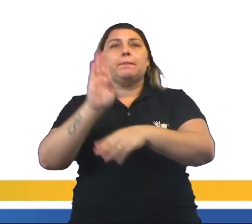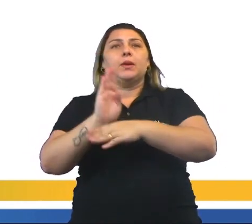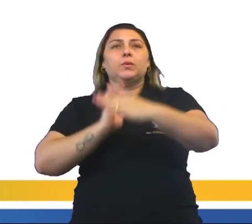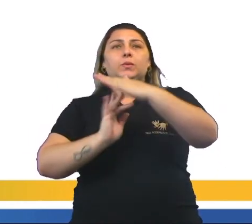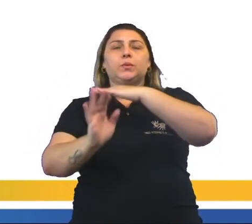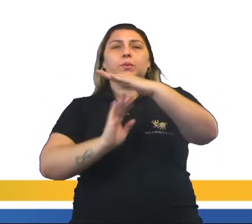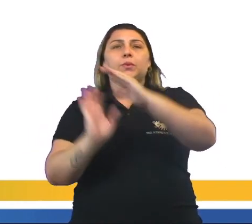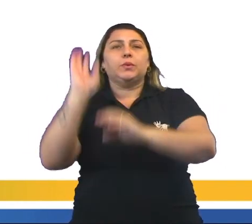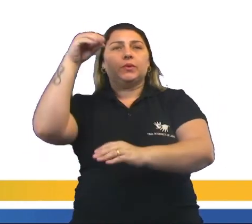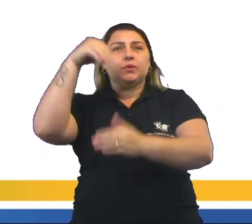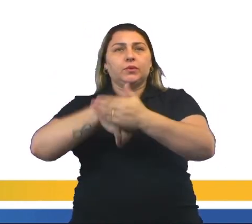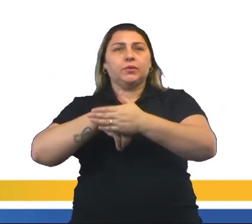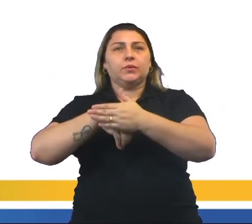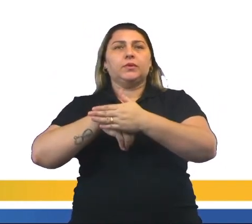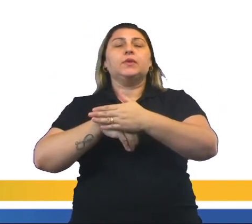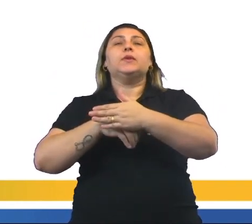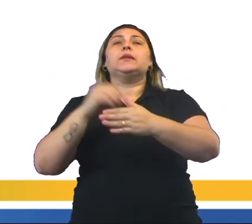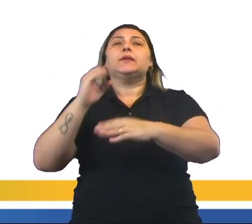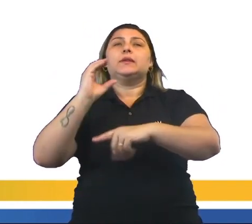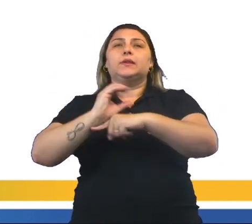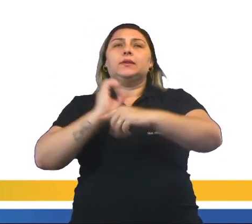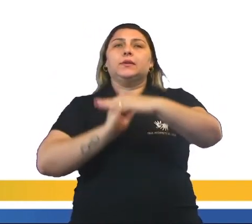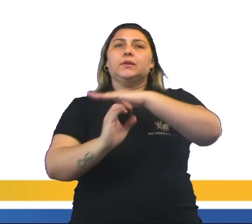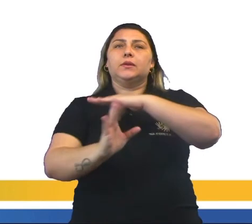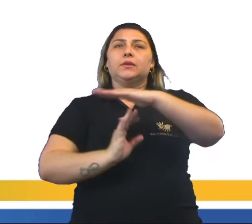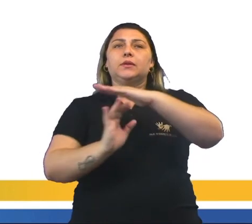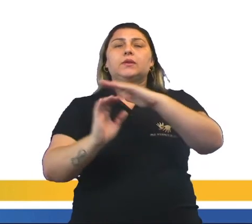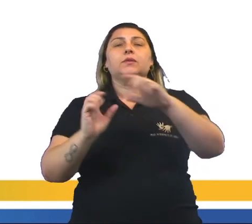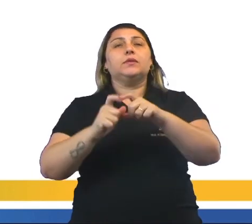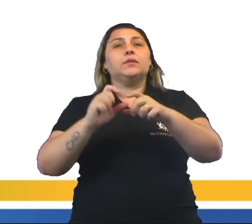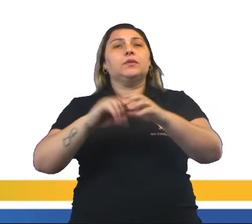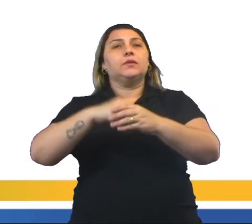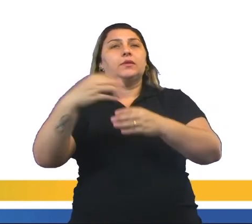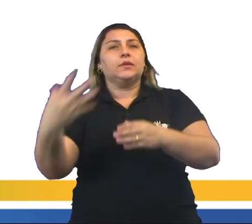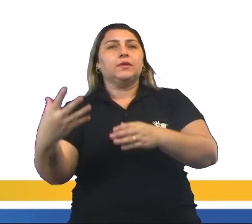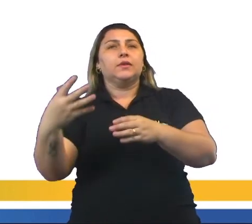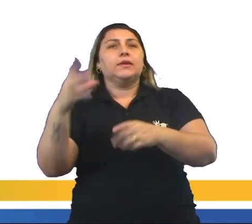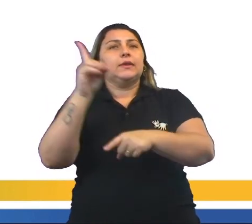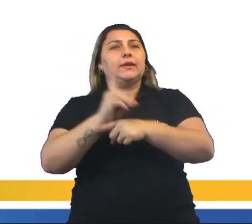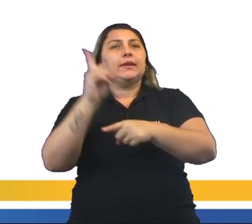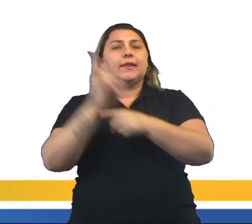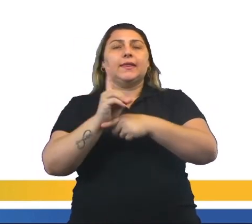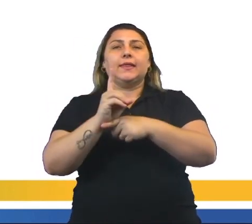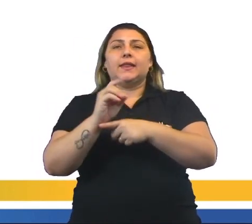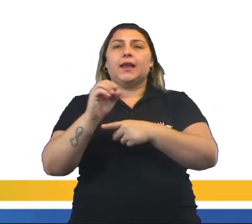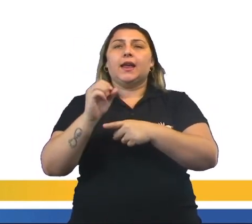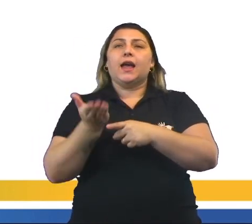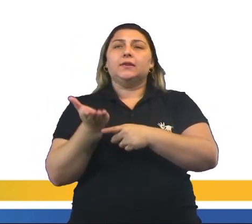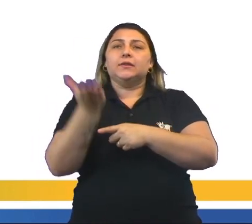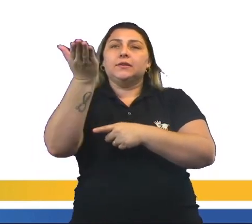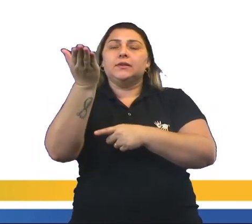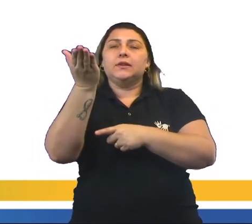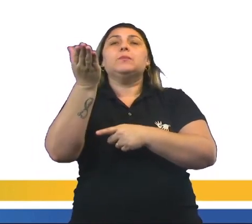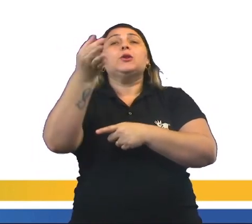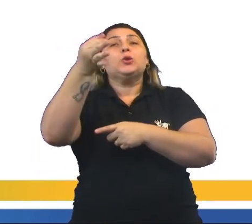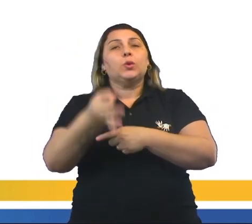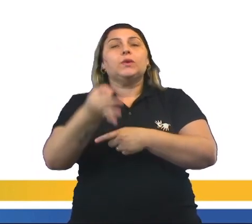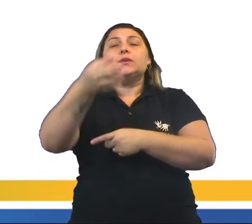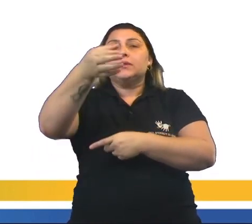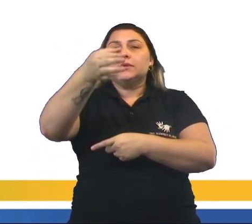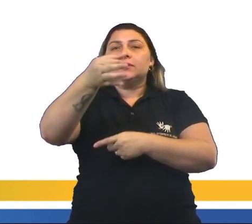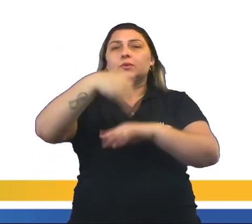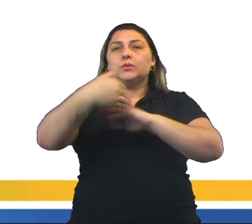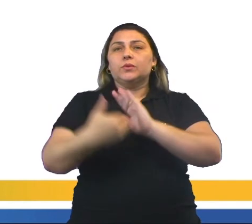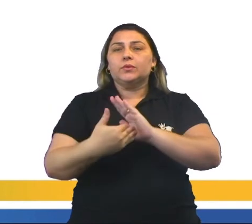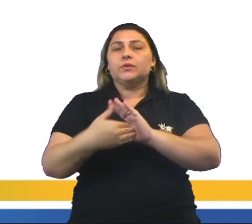Letra B, migrações internas. Letra C, migrações externas. E letra D, todas estão corretas. E aí,